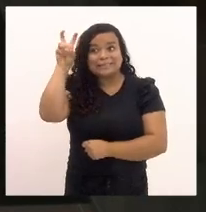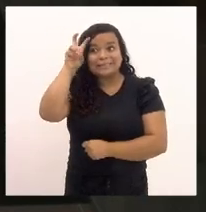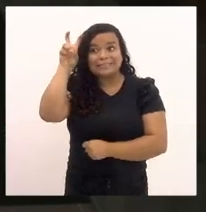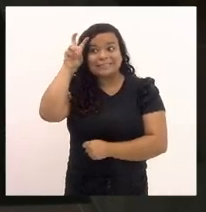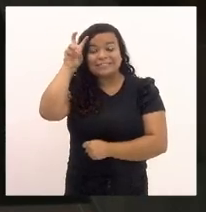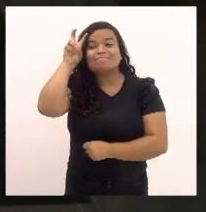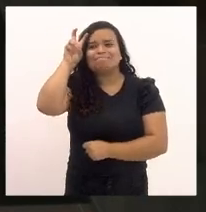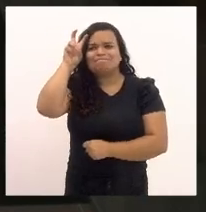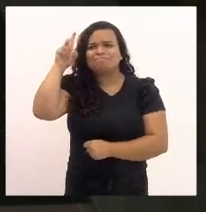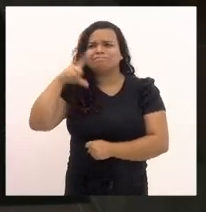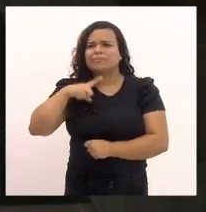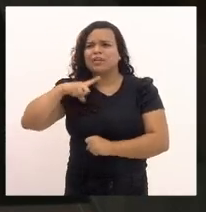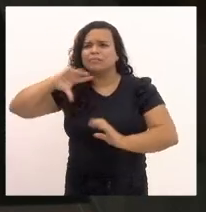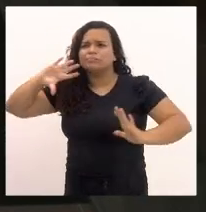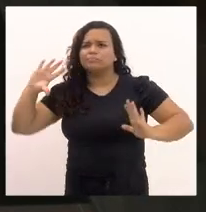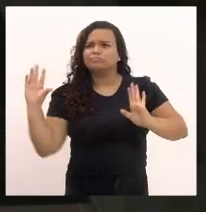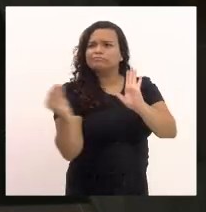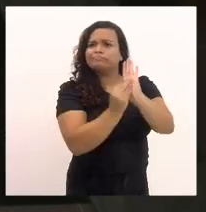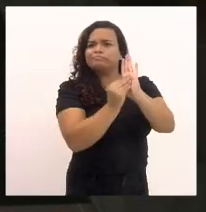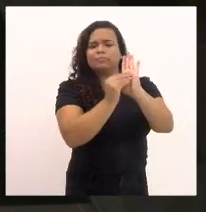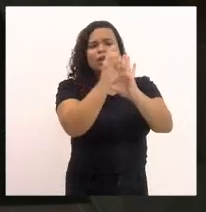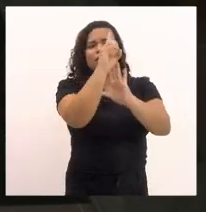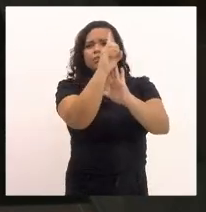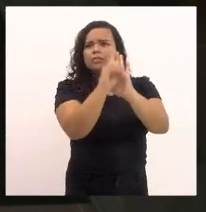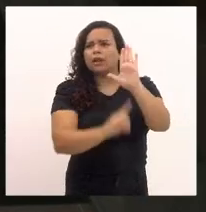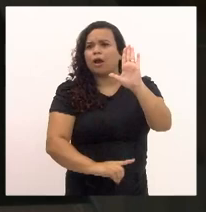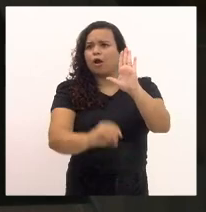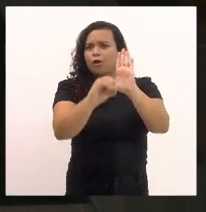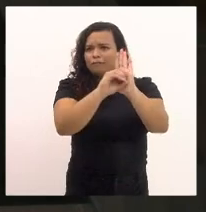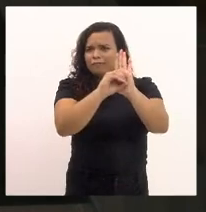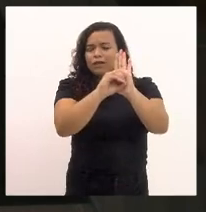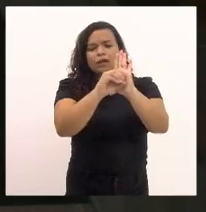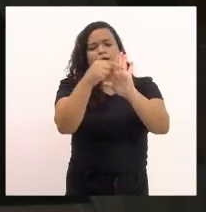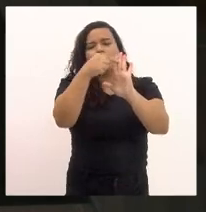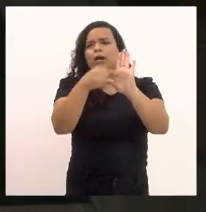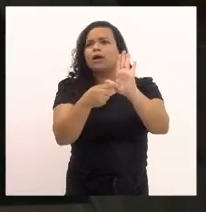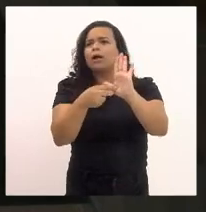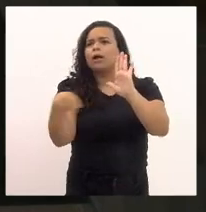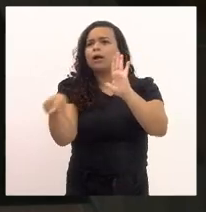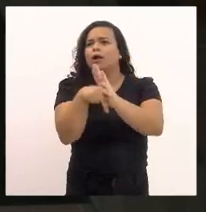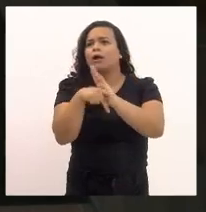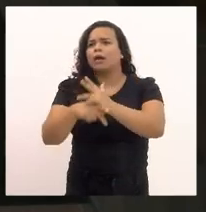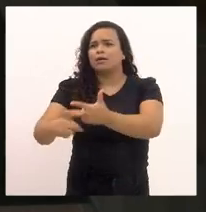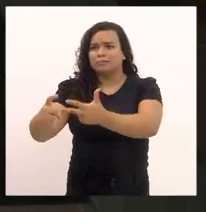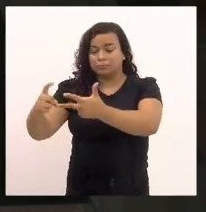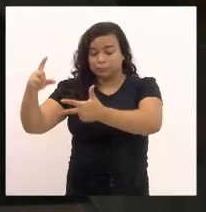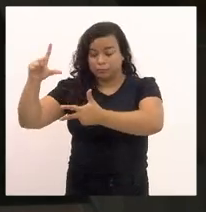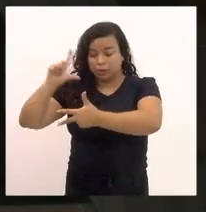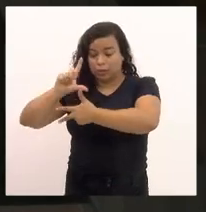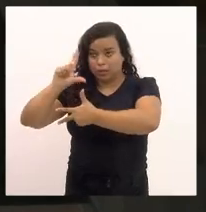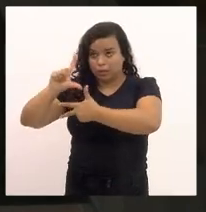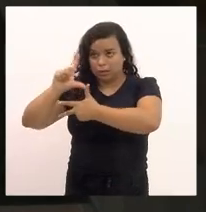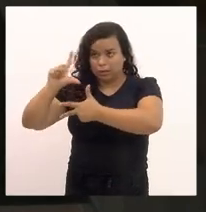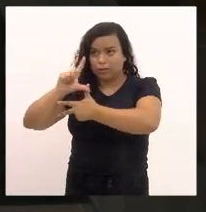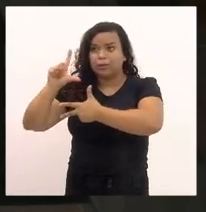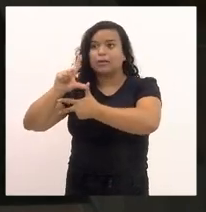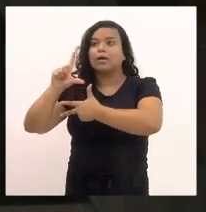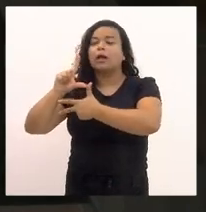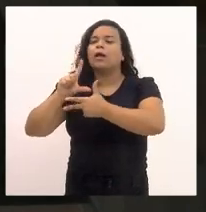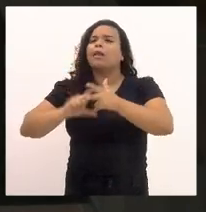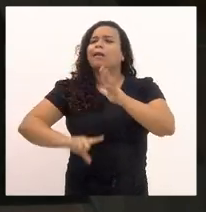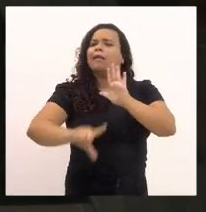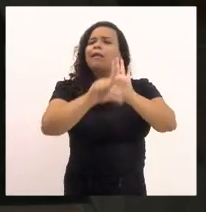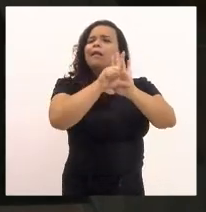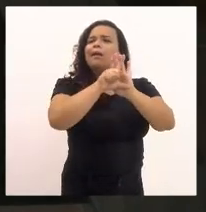foi publicado no Diário Oficial do Poder Legislativo a Lei 9